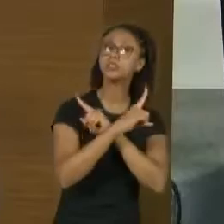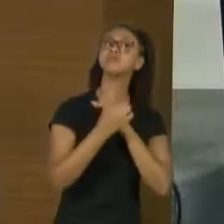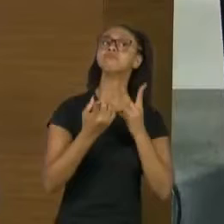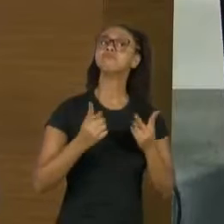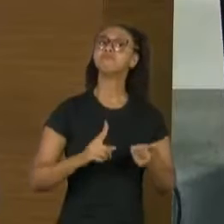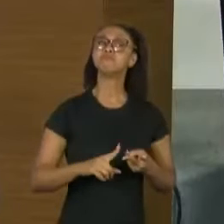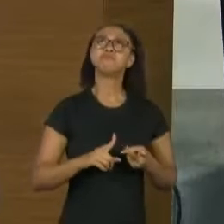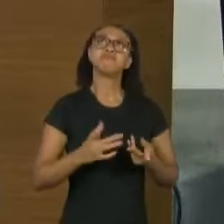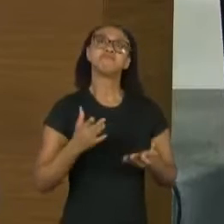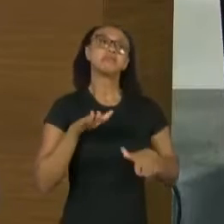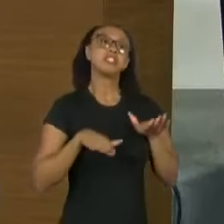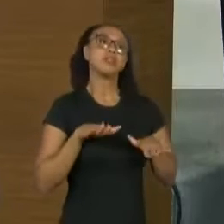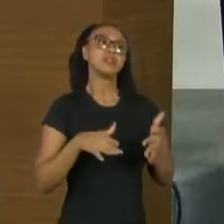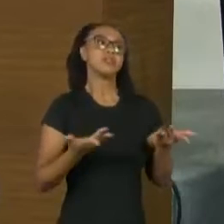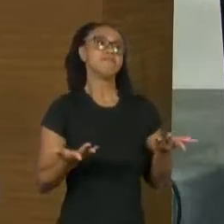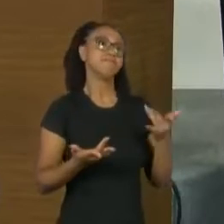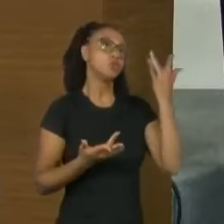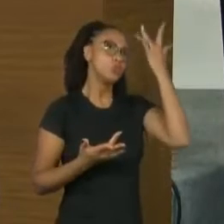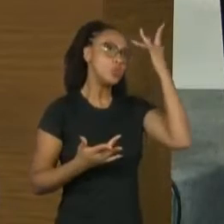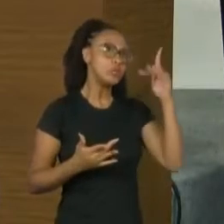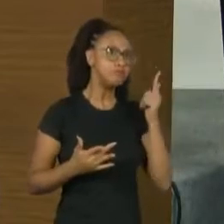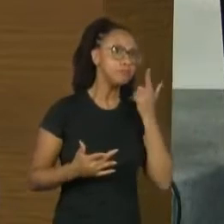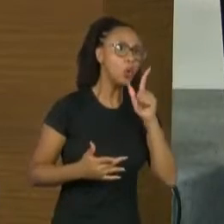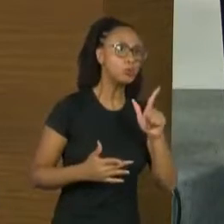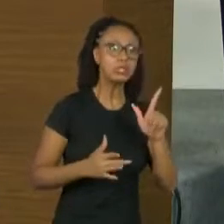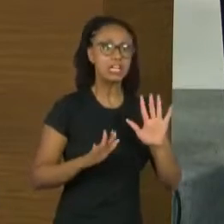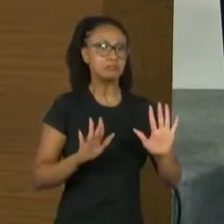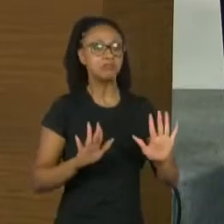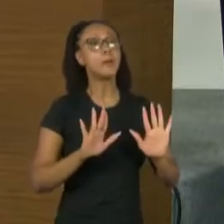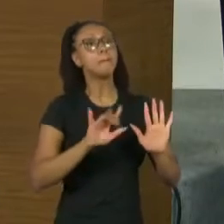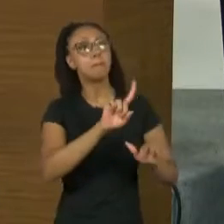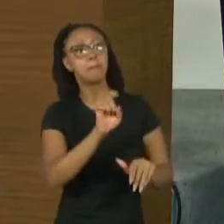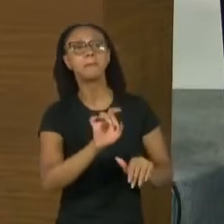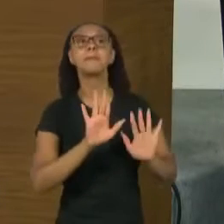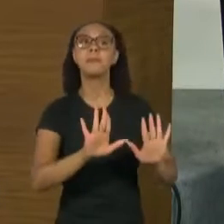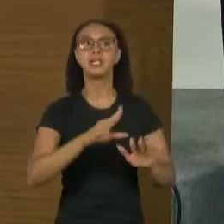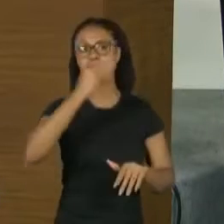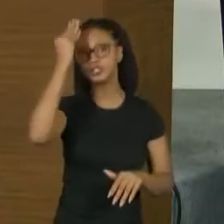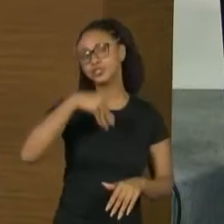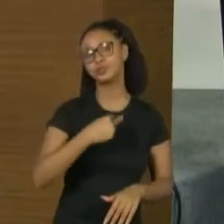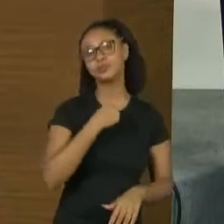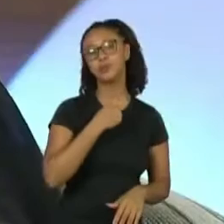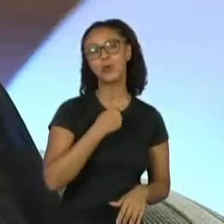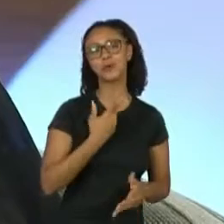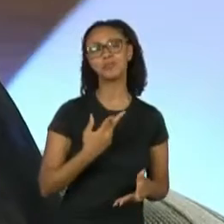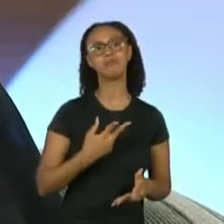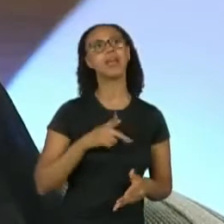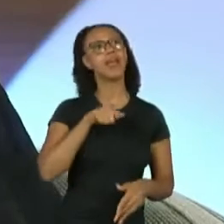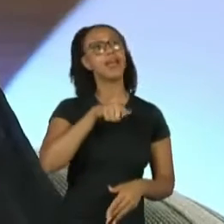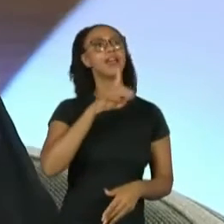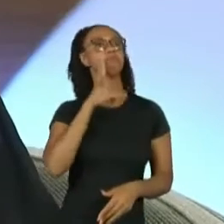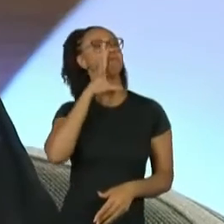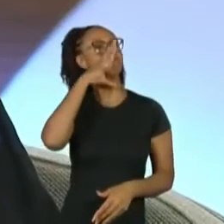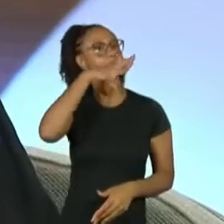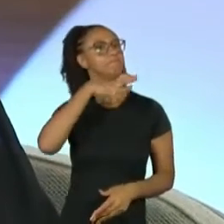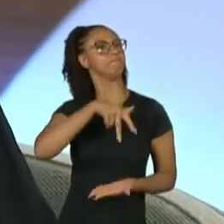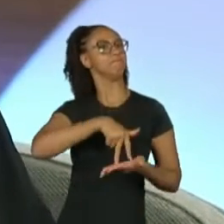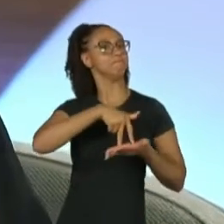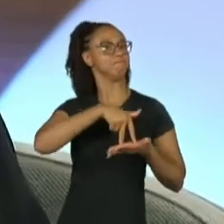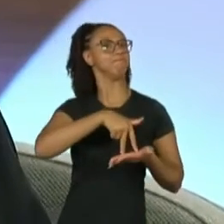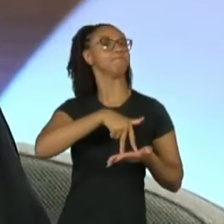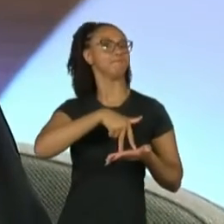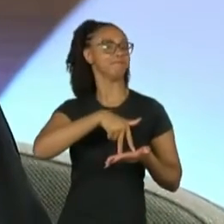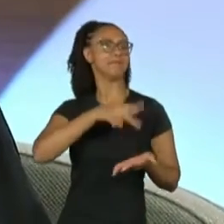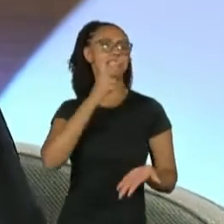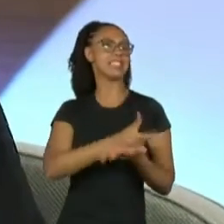Você não sabe se vai chegar lá, mas não pode desistir de... Maravilha. Perseverança. papo... Sempre falo